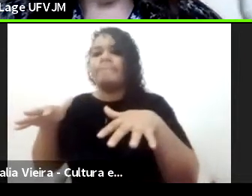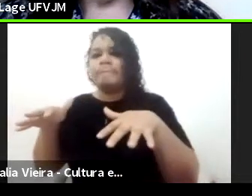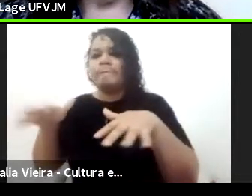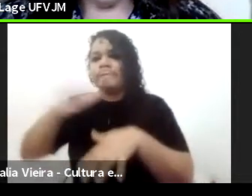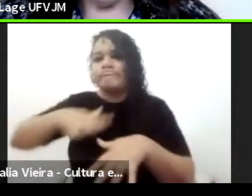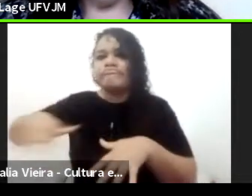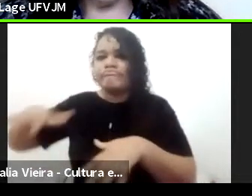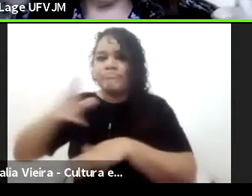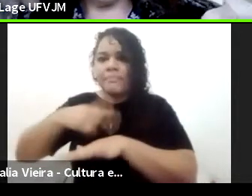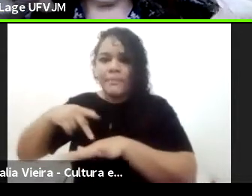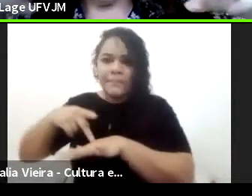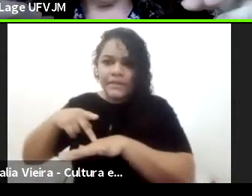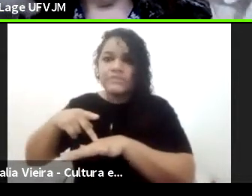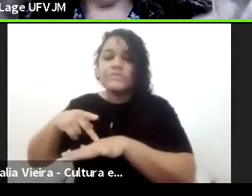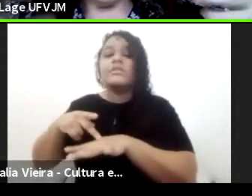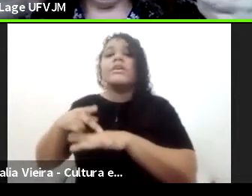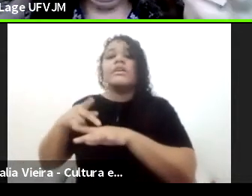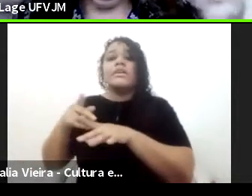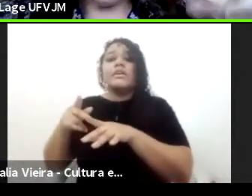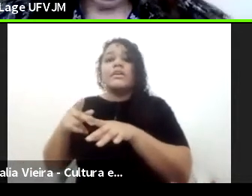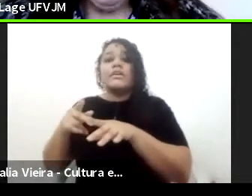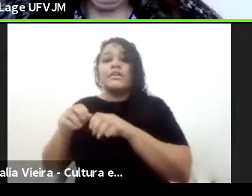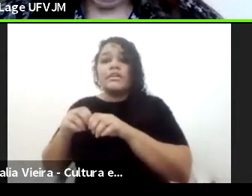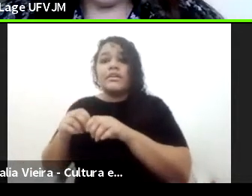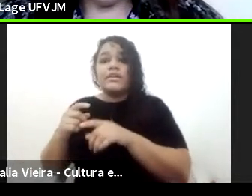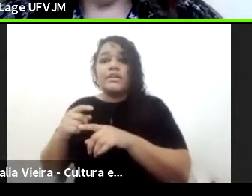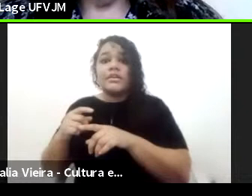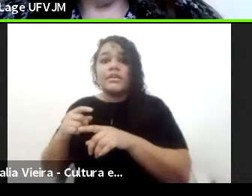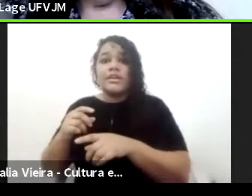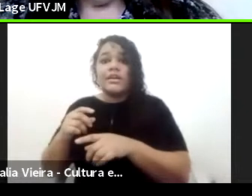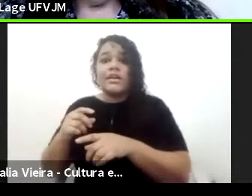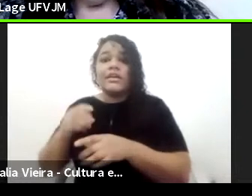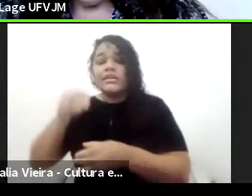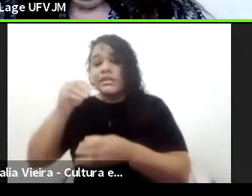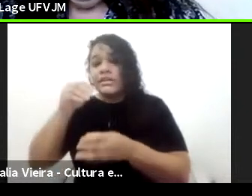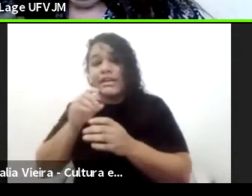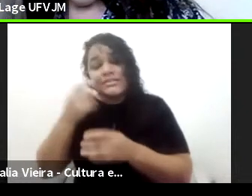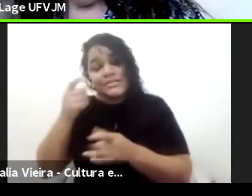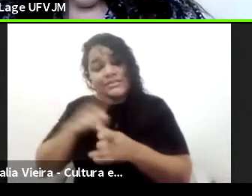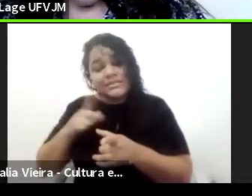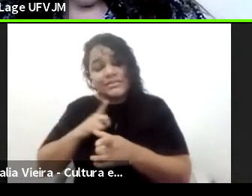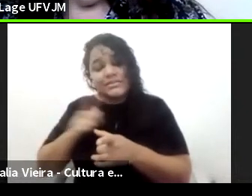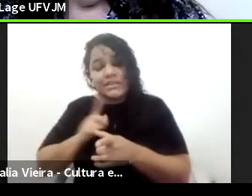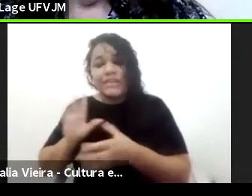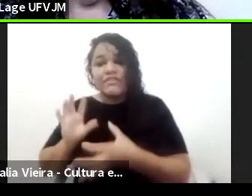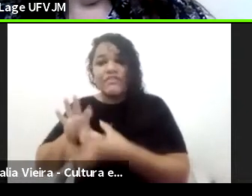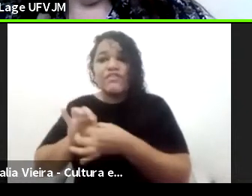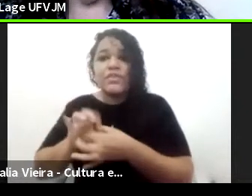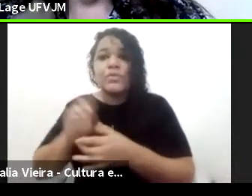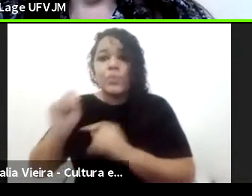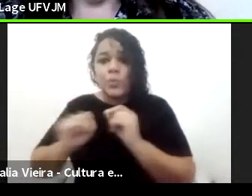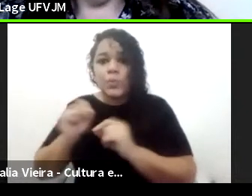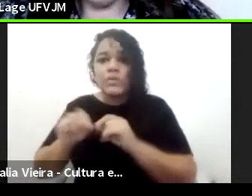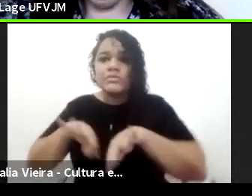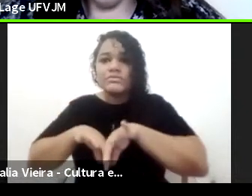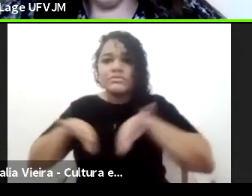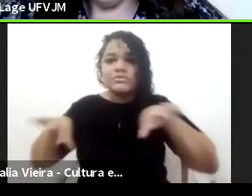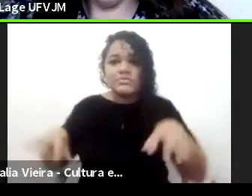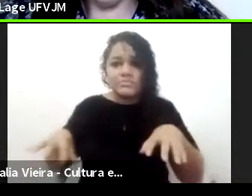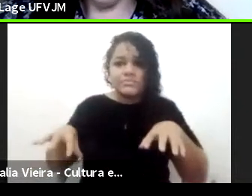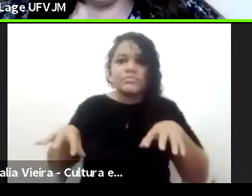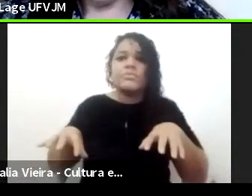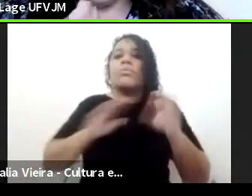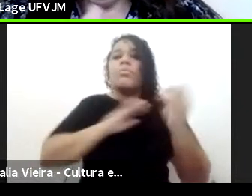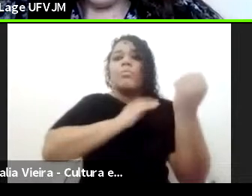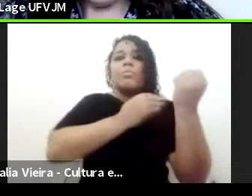separação dentro, no interior da própria igreja e que tem esse poder político sobre ela.